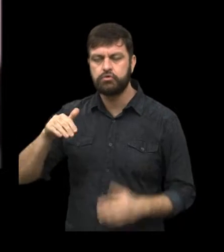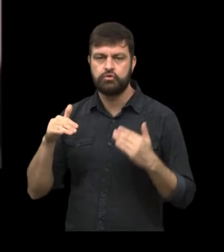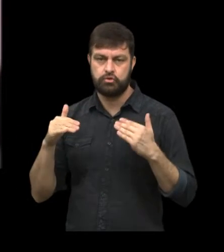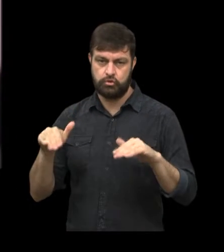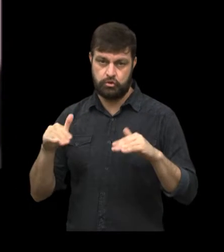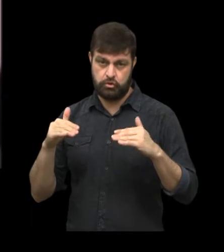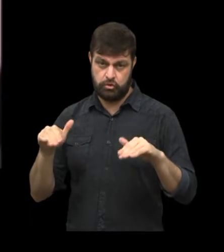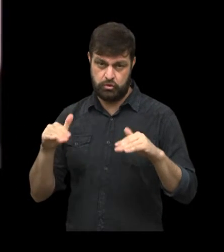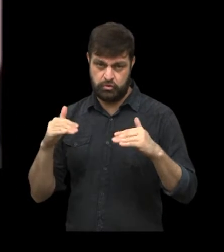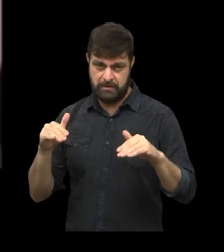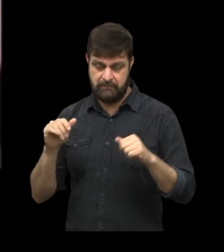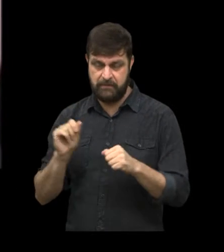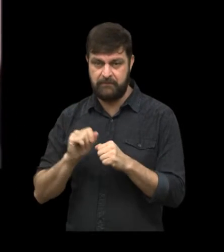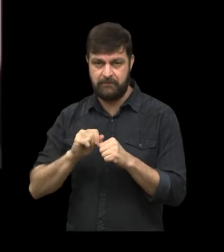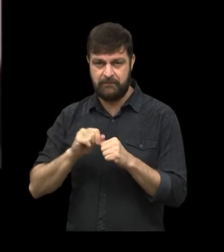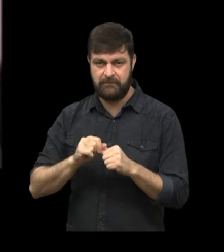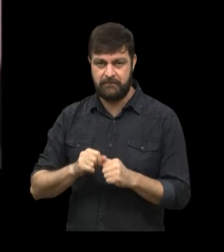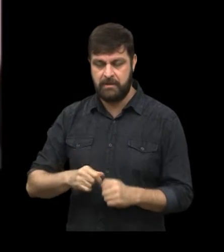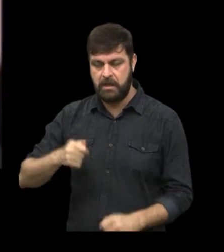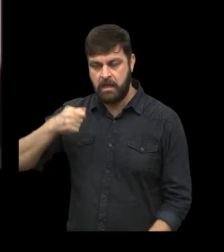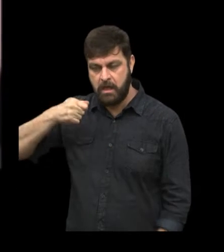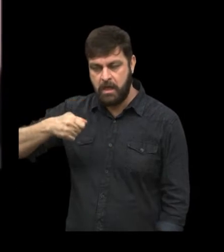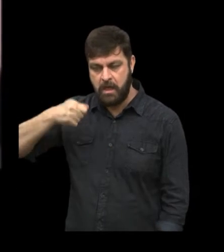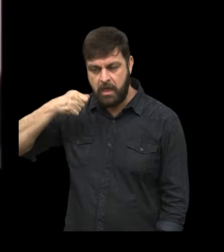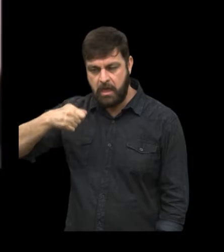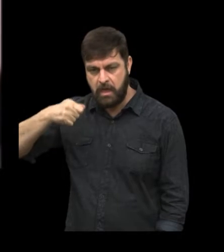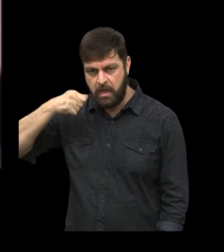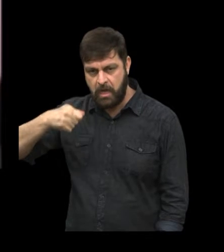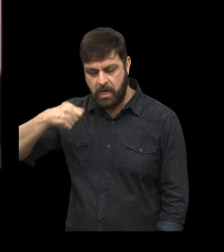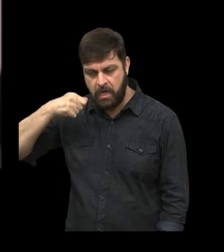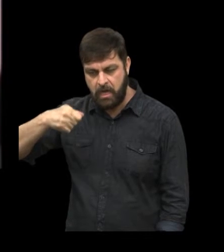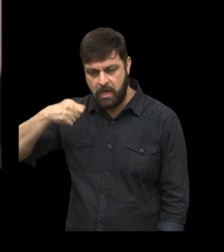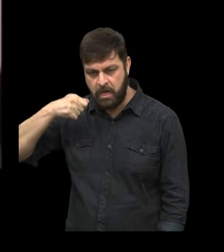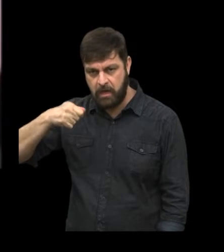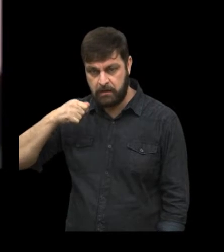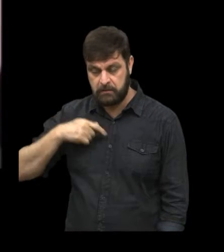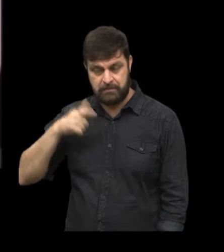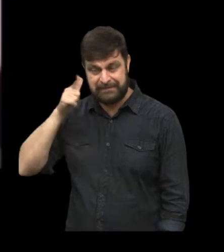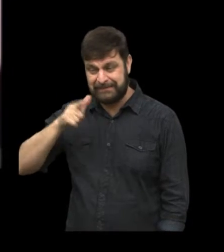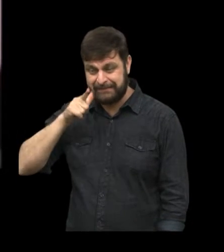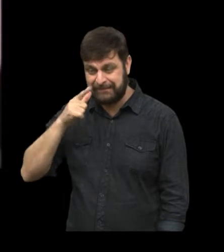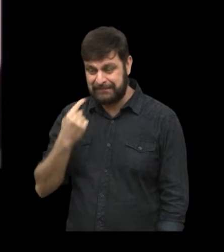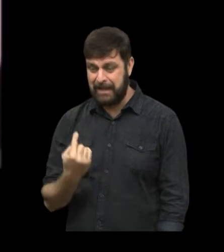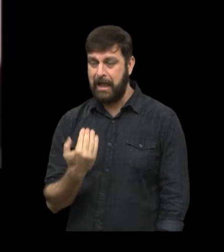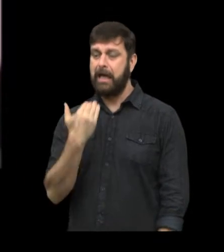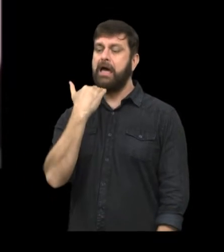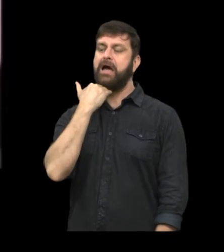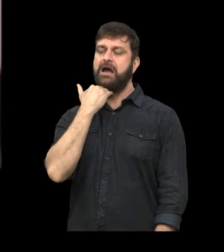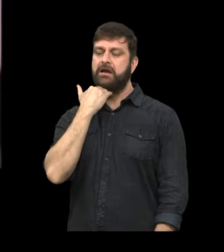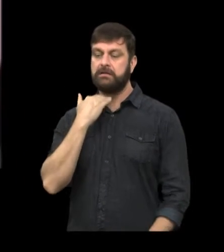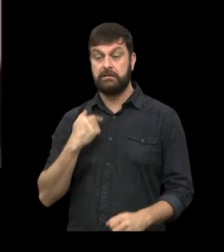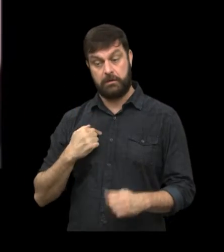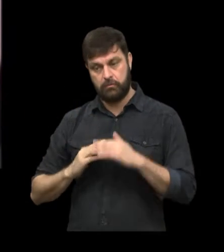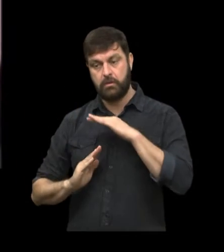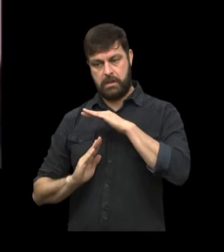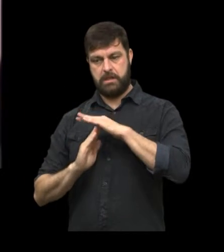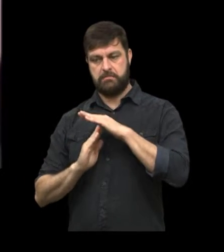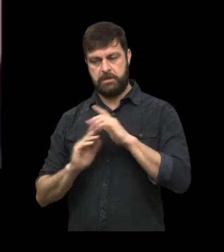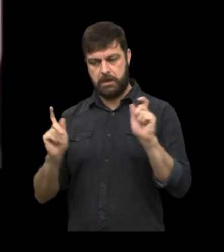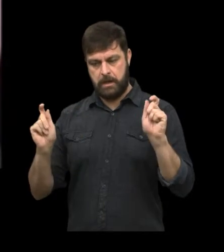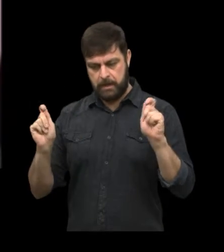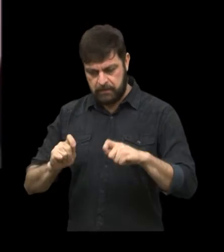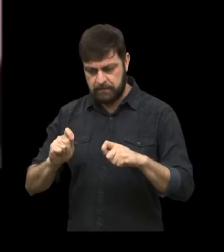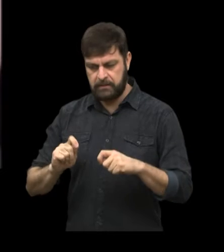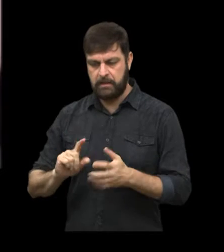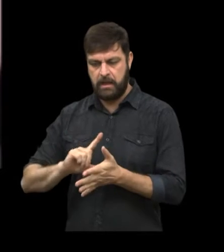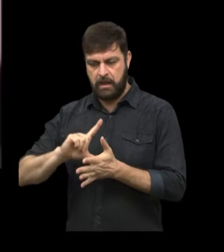penetrar nas papilas da língua e soltar toda essa placa. Caso você não consiga até o fundo da língua, você vai até o limite que foi confortável,